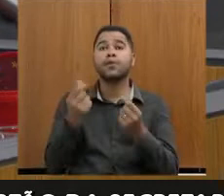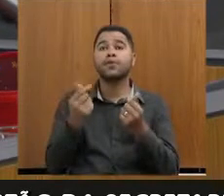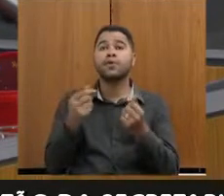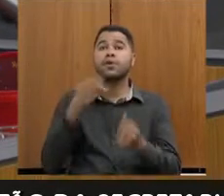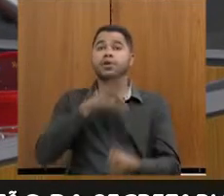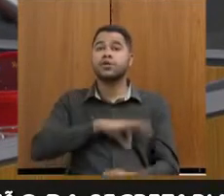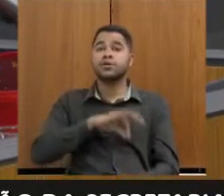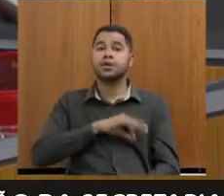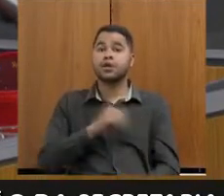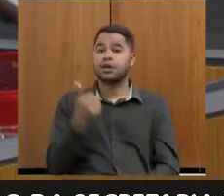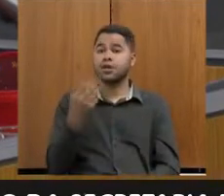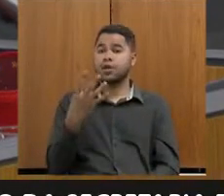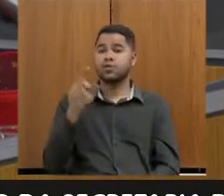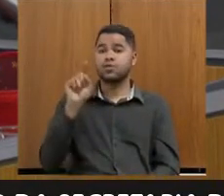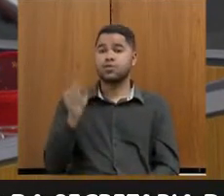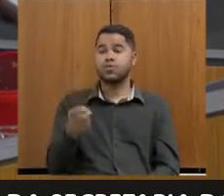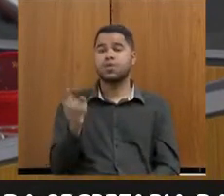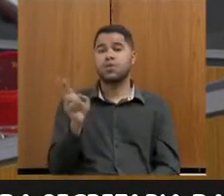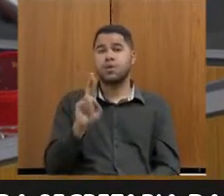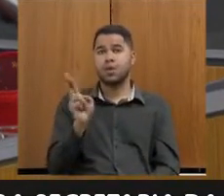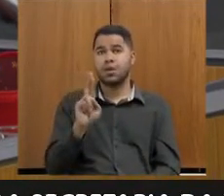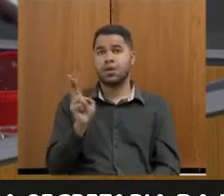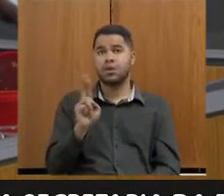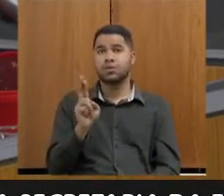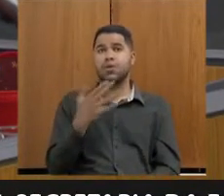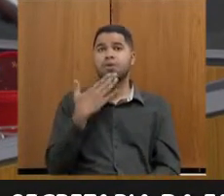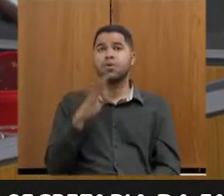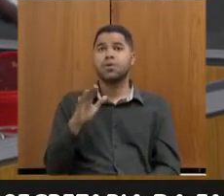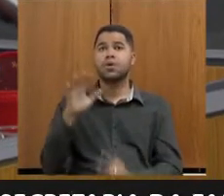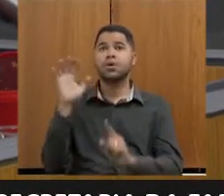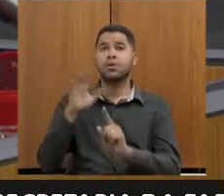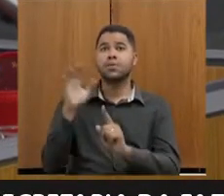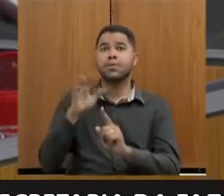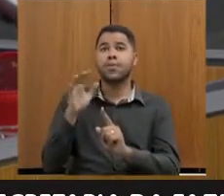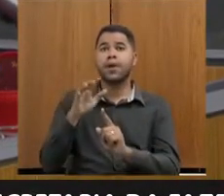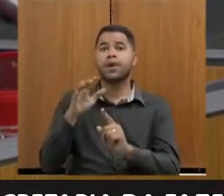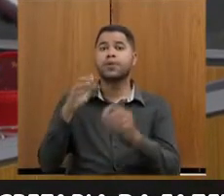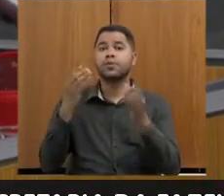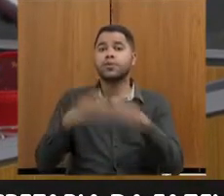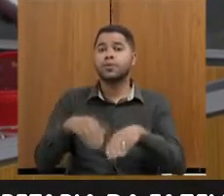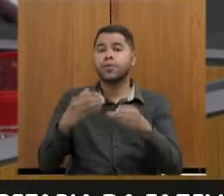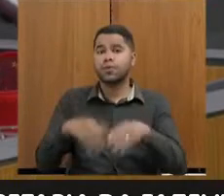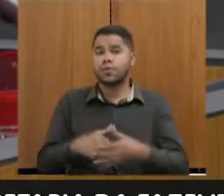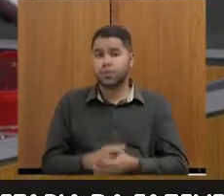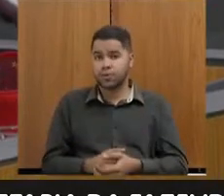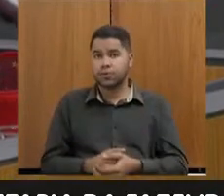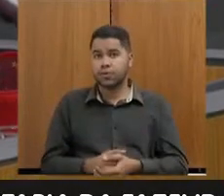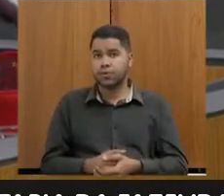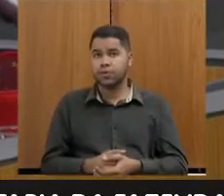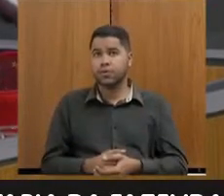salário de R$ 14.000, qual é o impacto financeiro desse concurso que